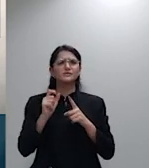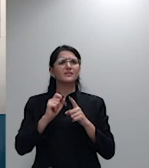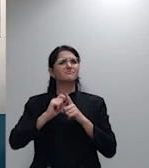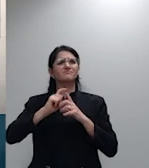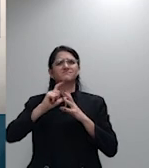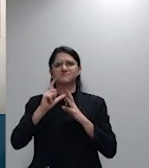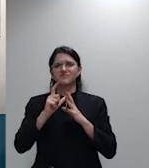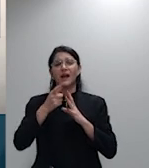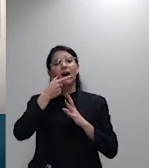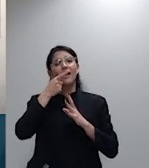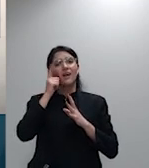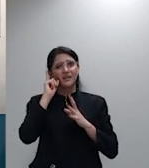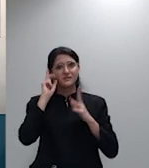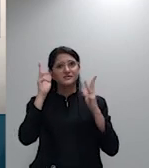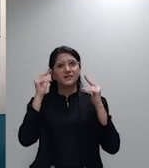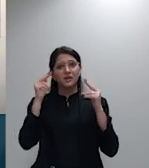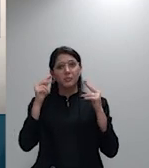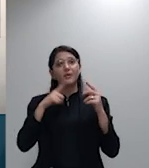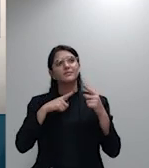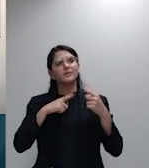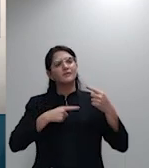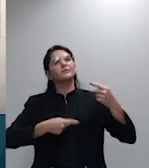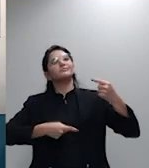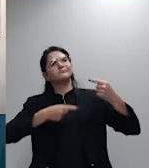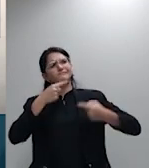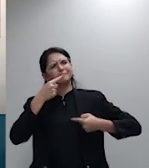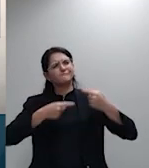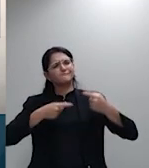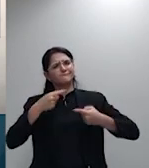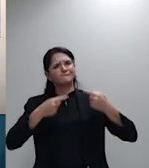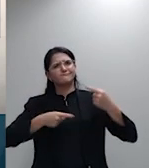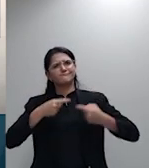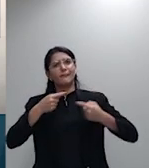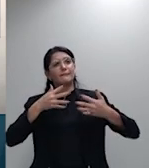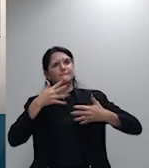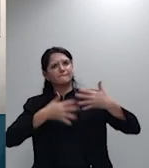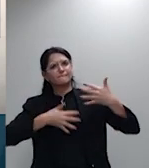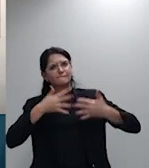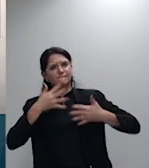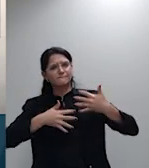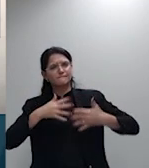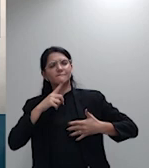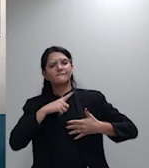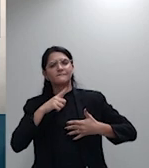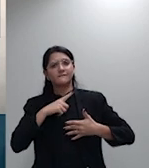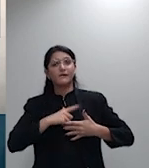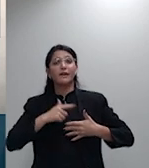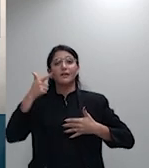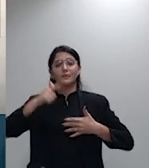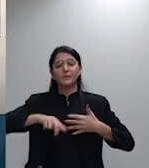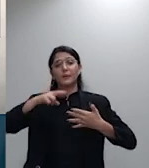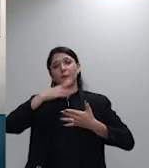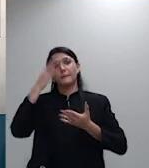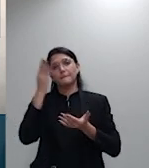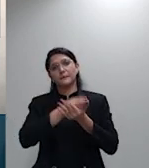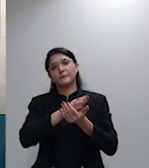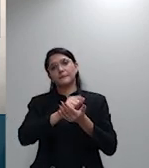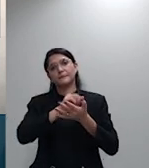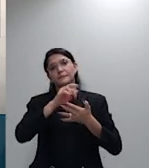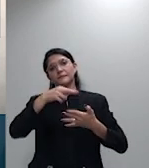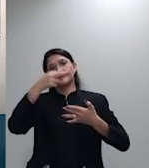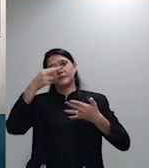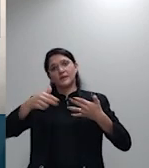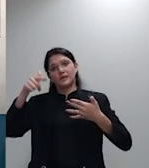especial repetitivo lembrando que neste caso nós fizemos uma audiência pública em fevereiro do ano